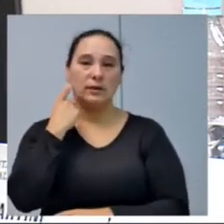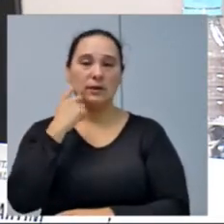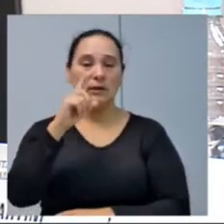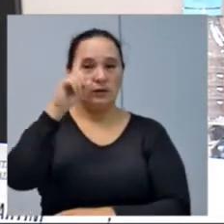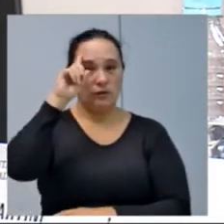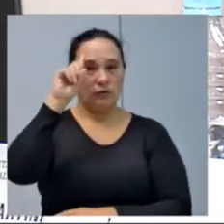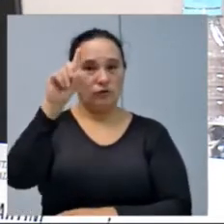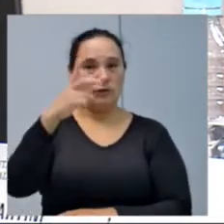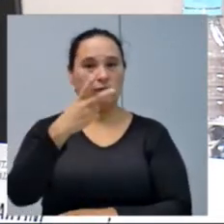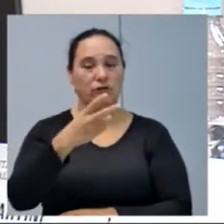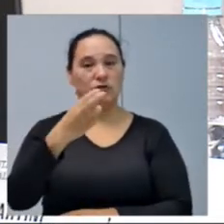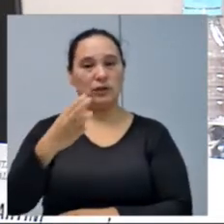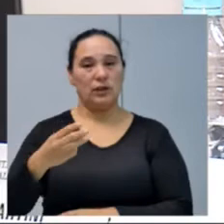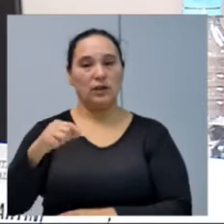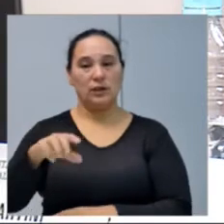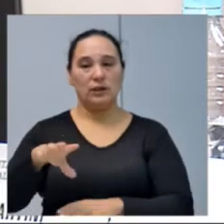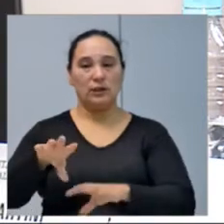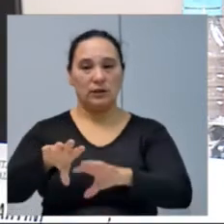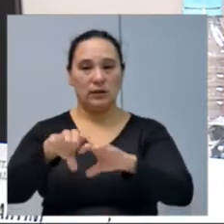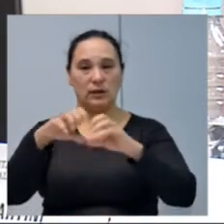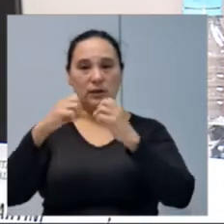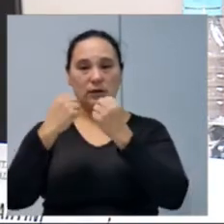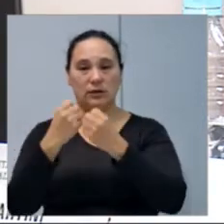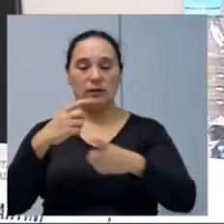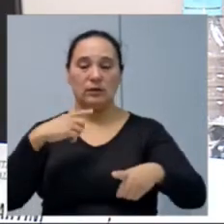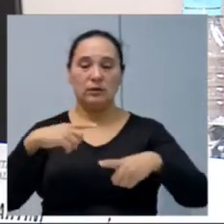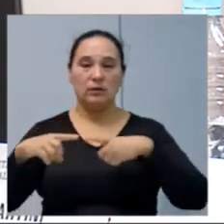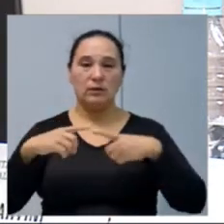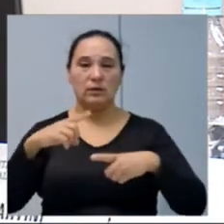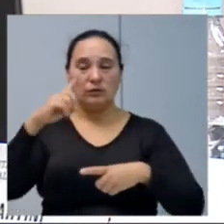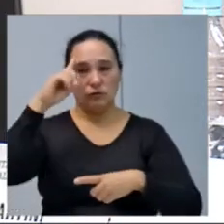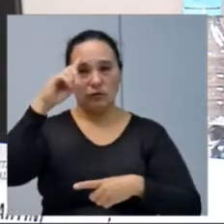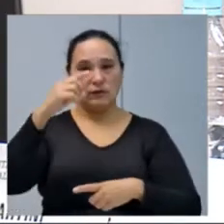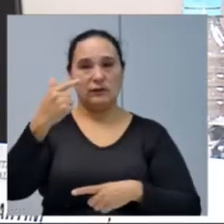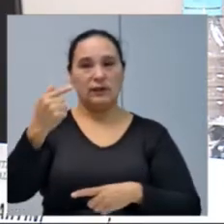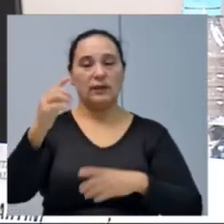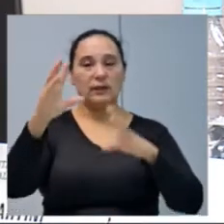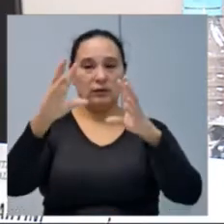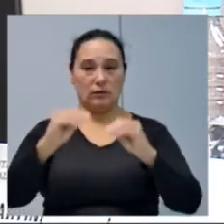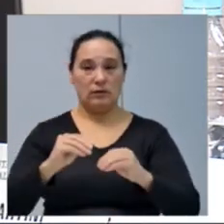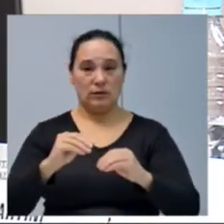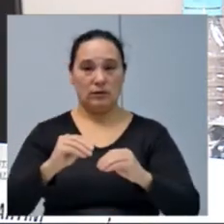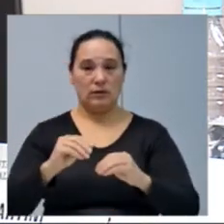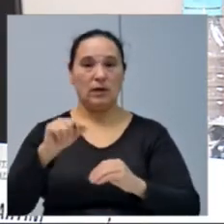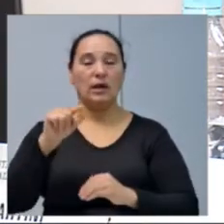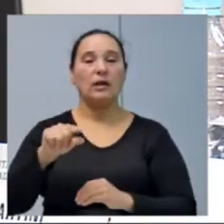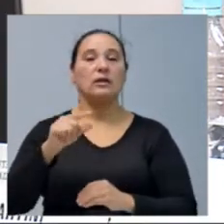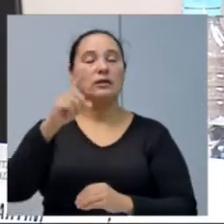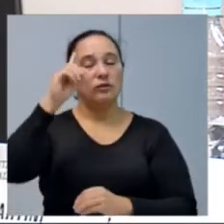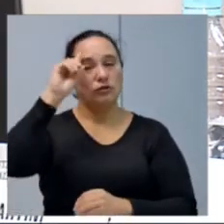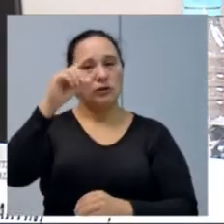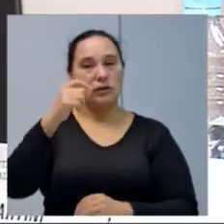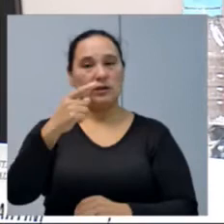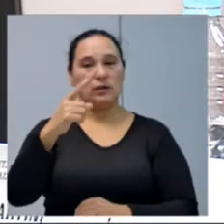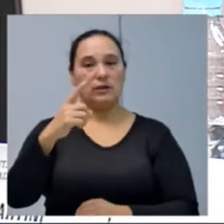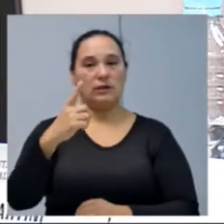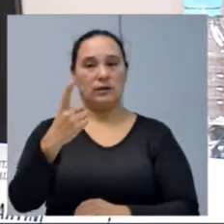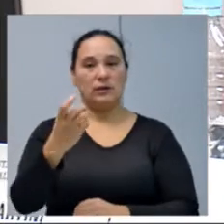dia 23, aqui no plenário desta Casa, a partir das 19 horas. A exposição esta que iniciou no dia 16